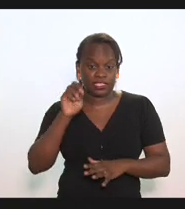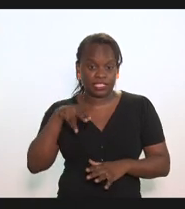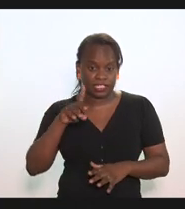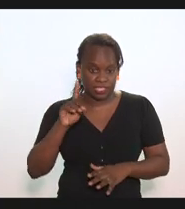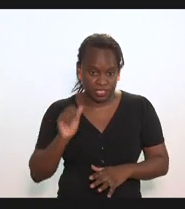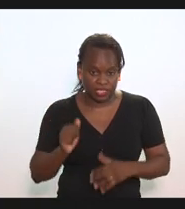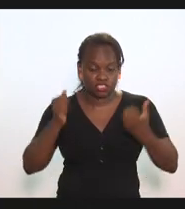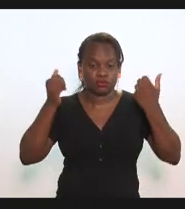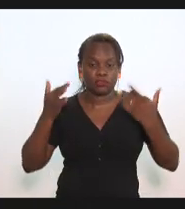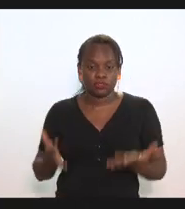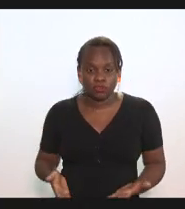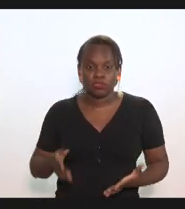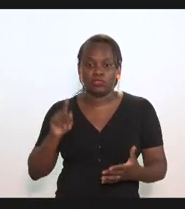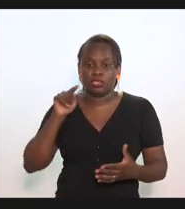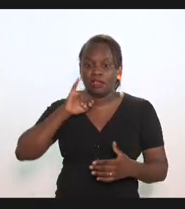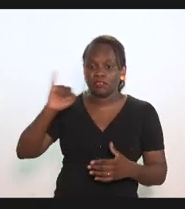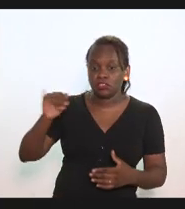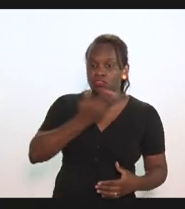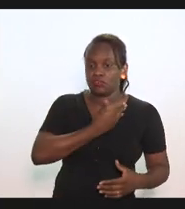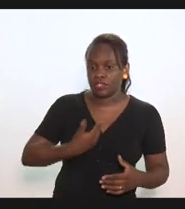apontando para o governador